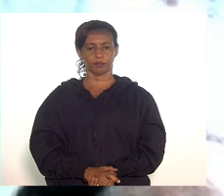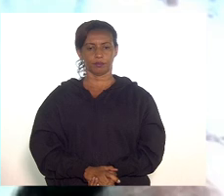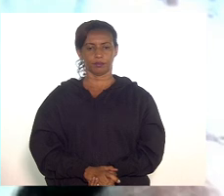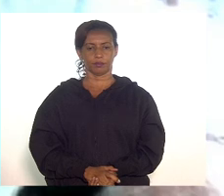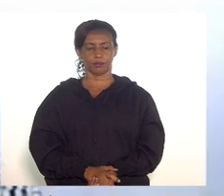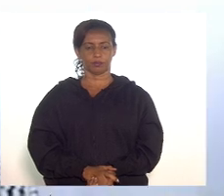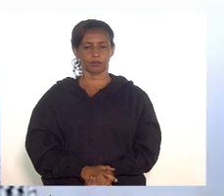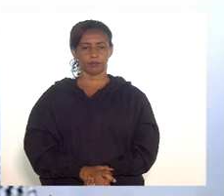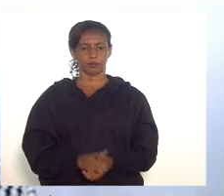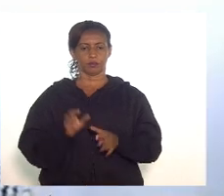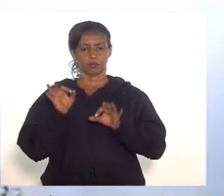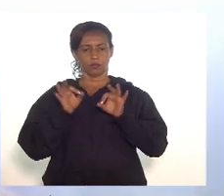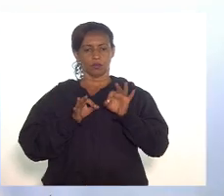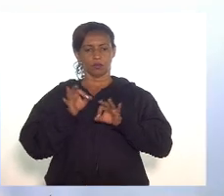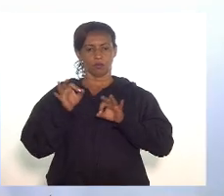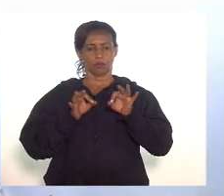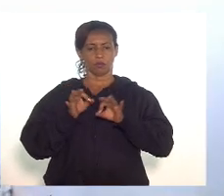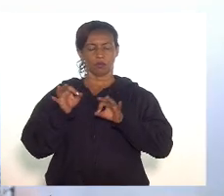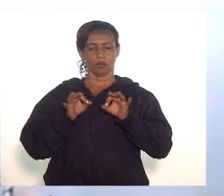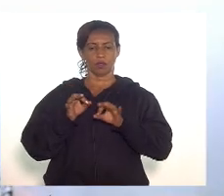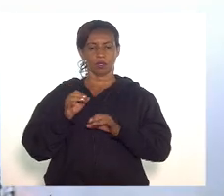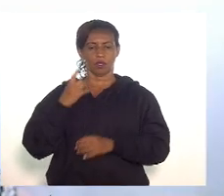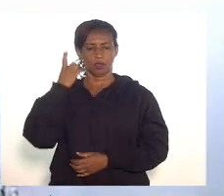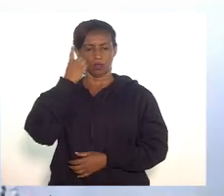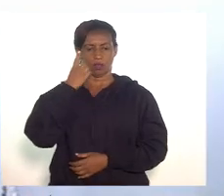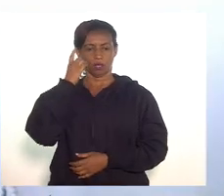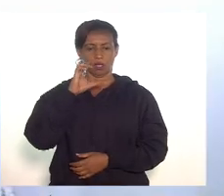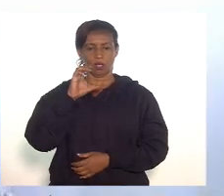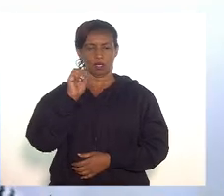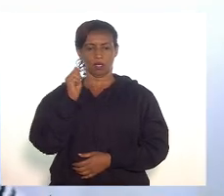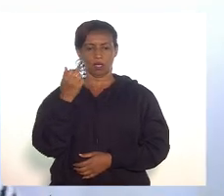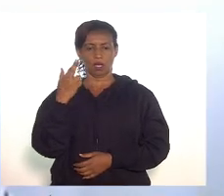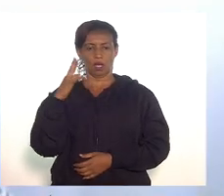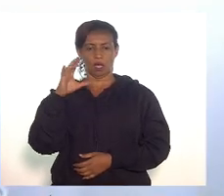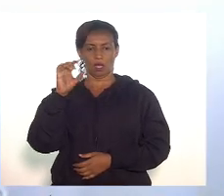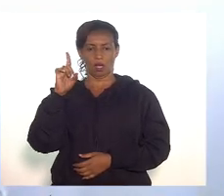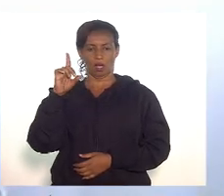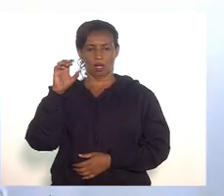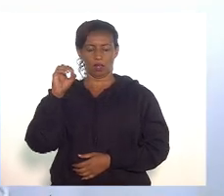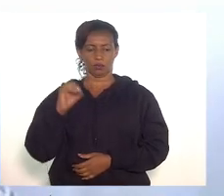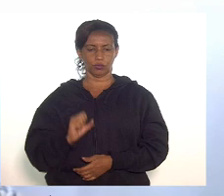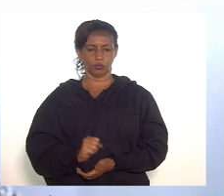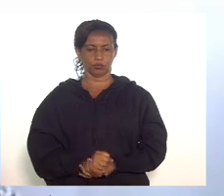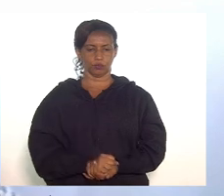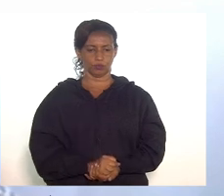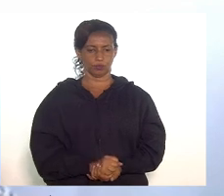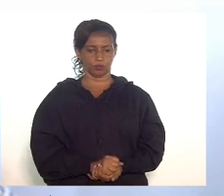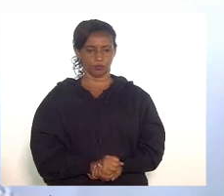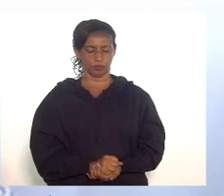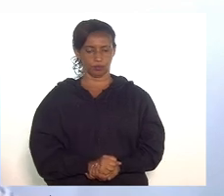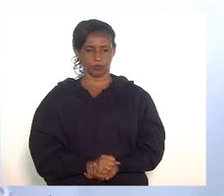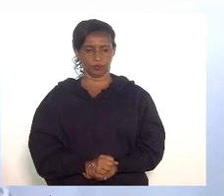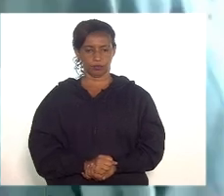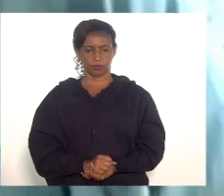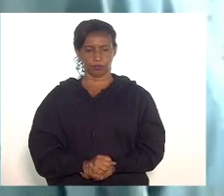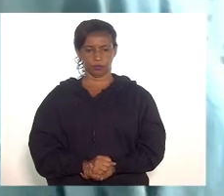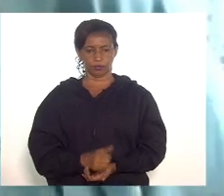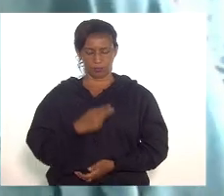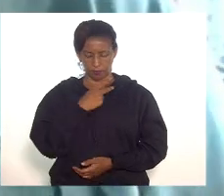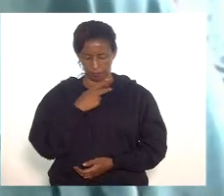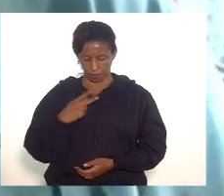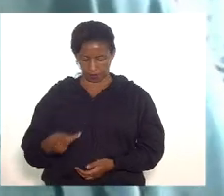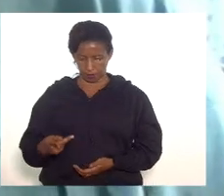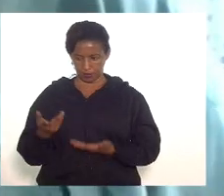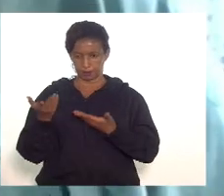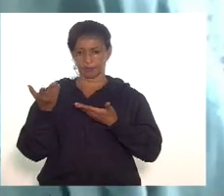O projeto vai autógrafo deputado Carlos Menck para a declaração de voto. Presidente Marta